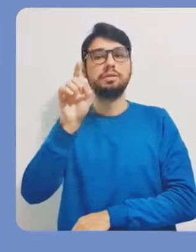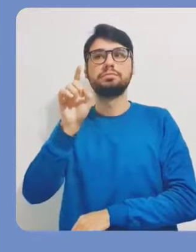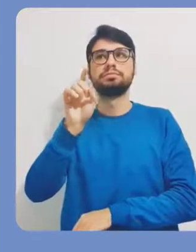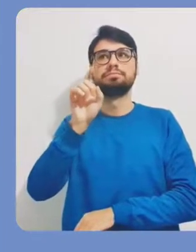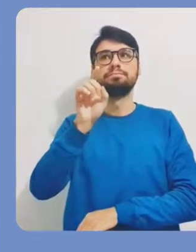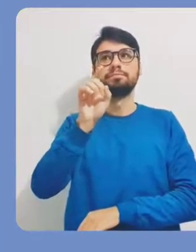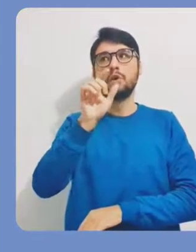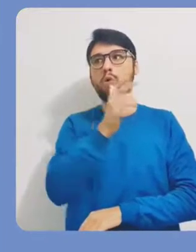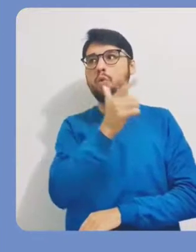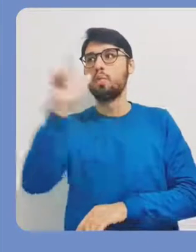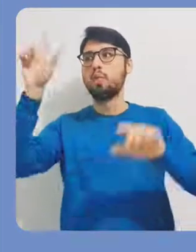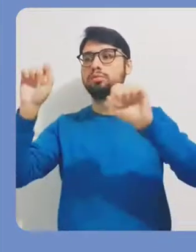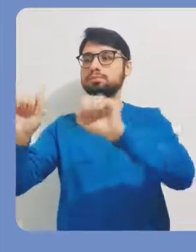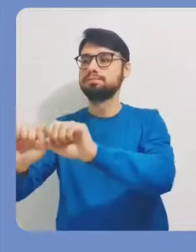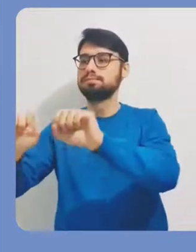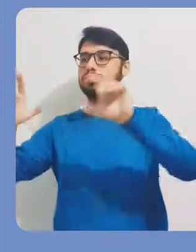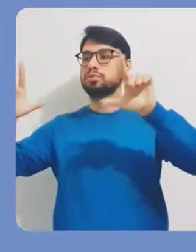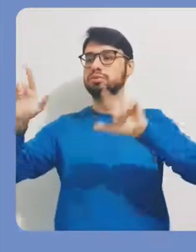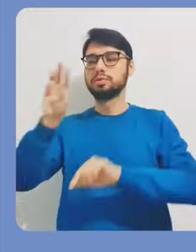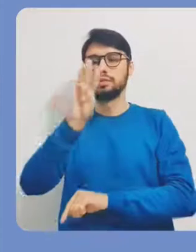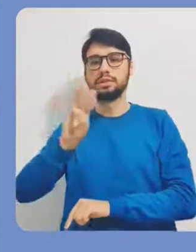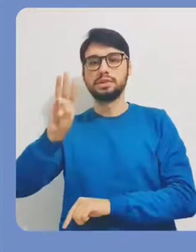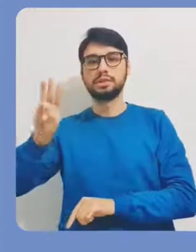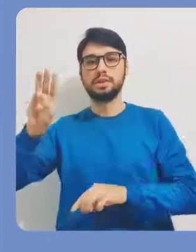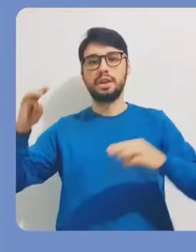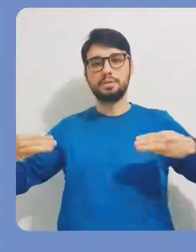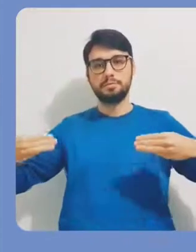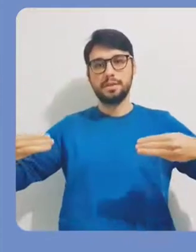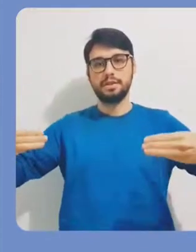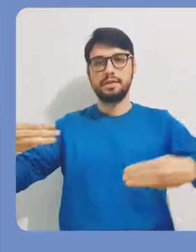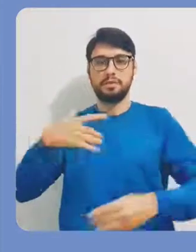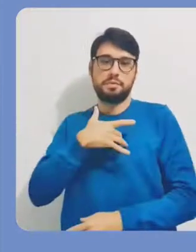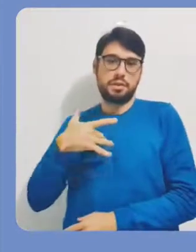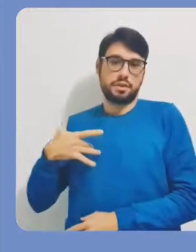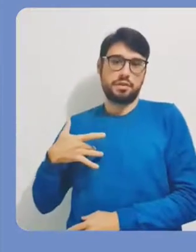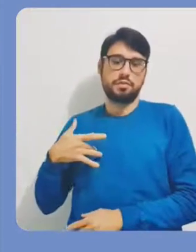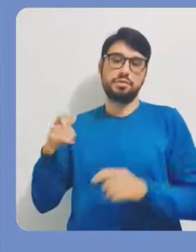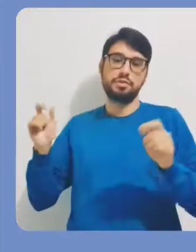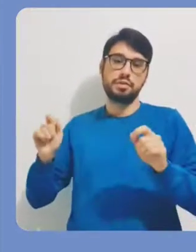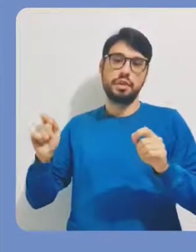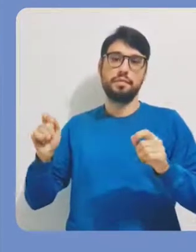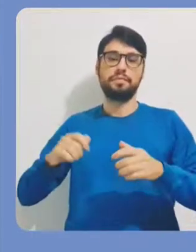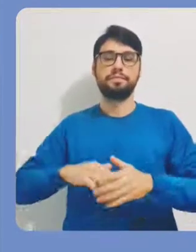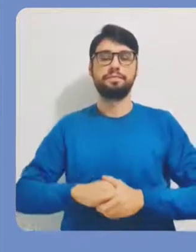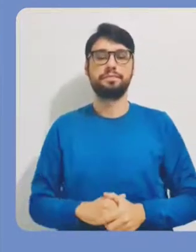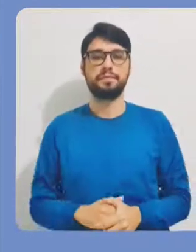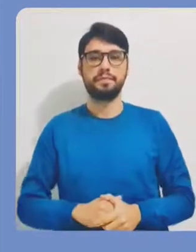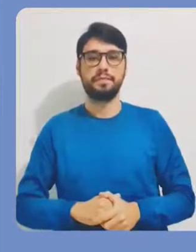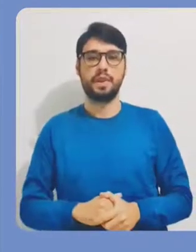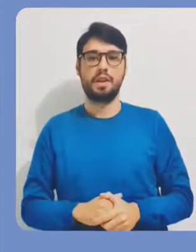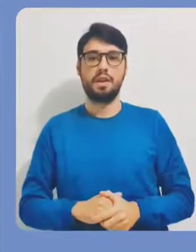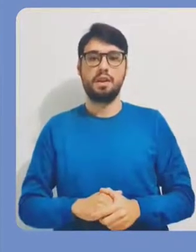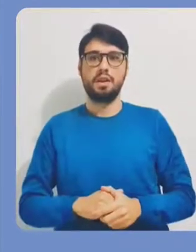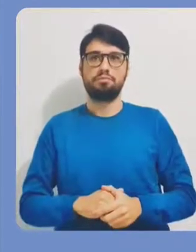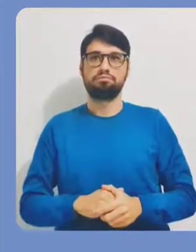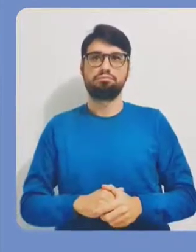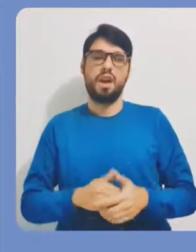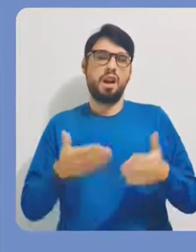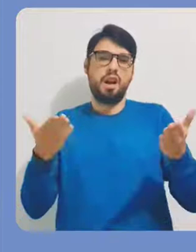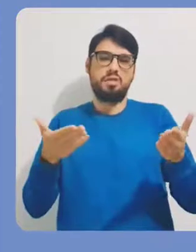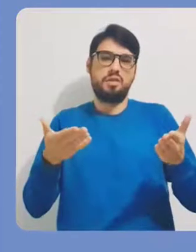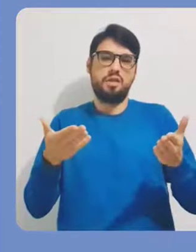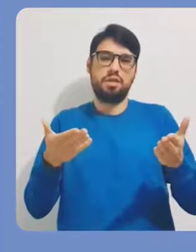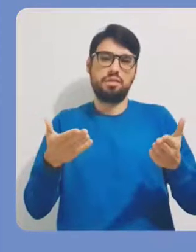de ativismo, ela pode clicar e ser direcionada, por exemplo, para a página da campanha.